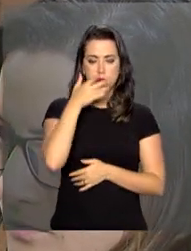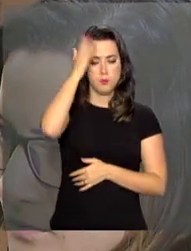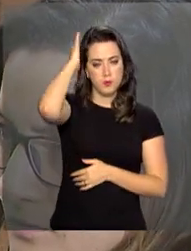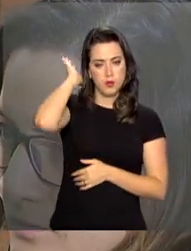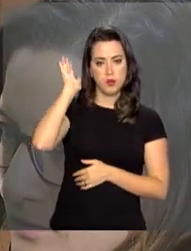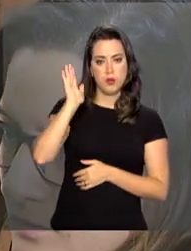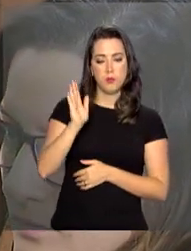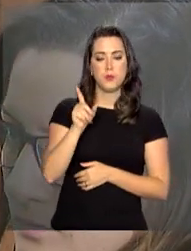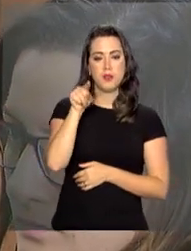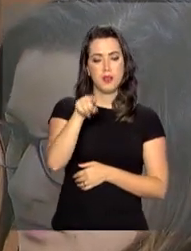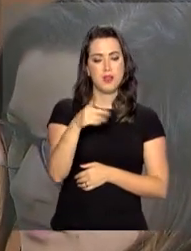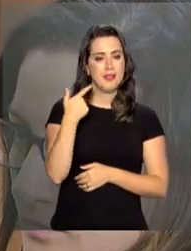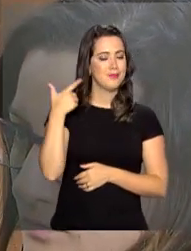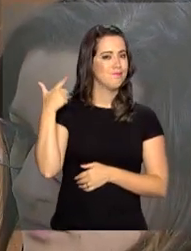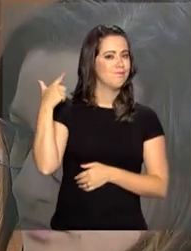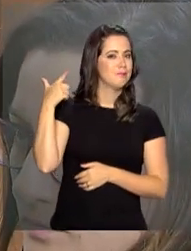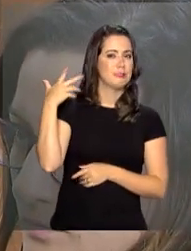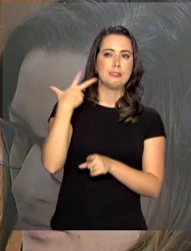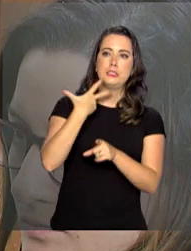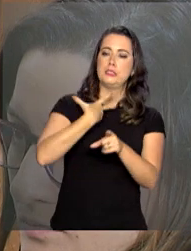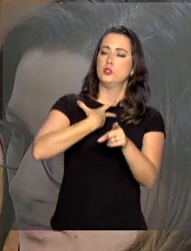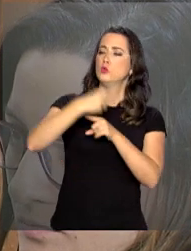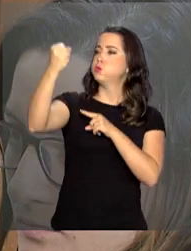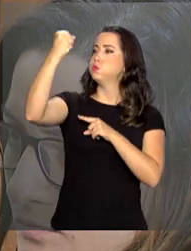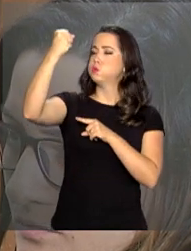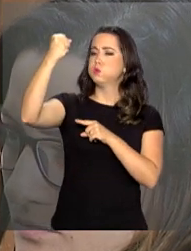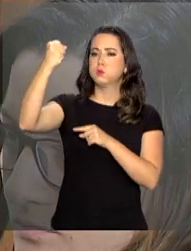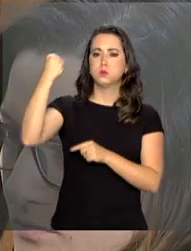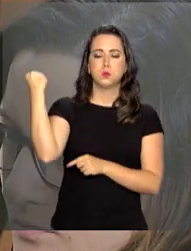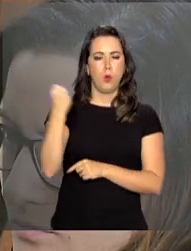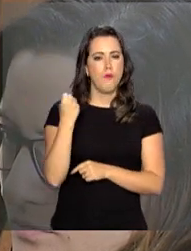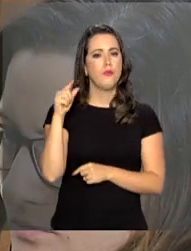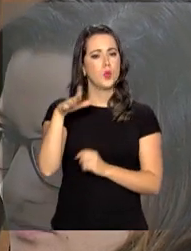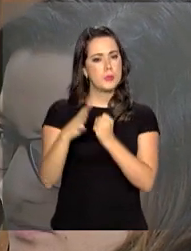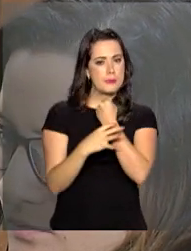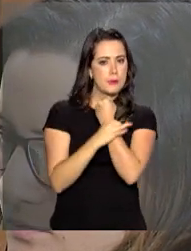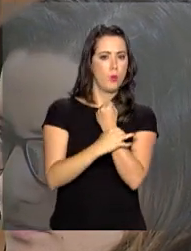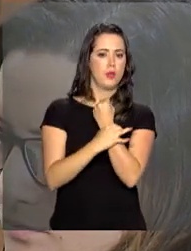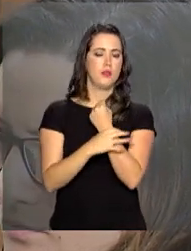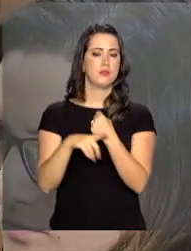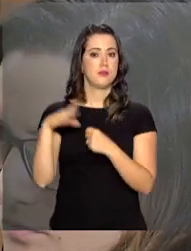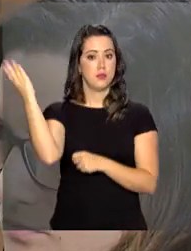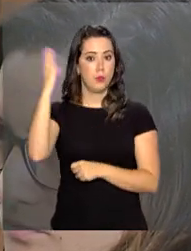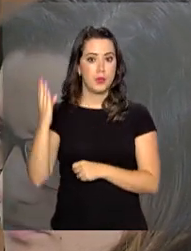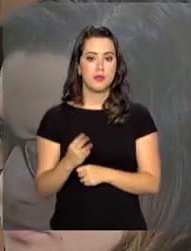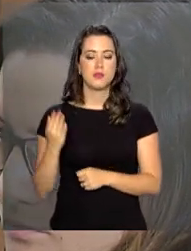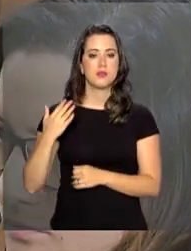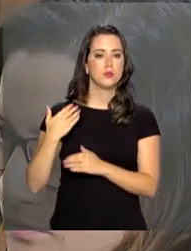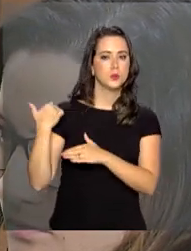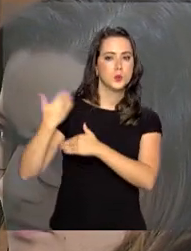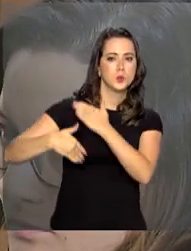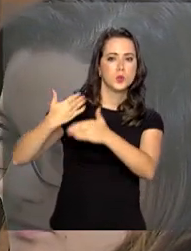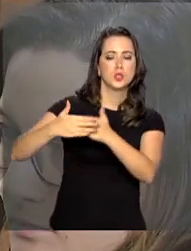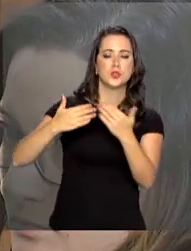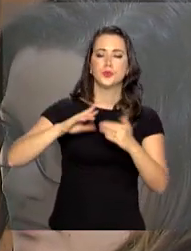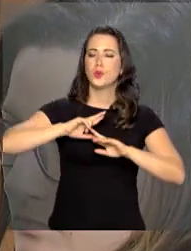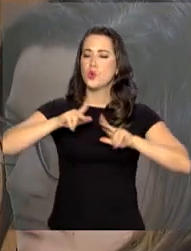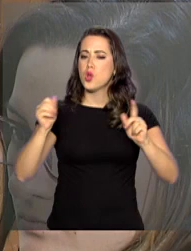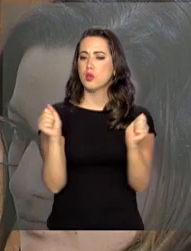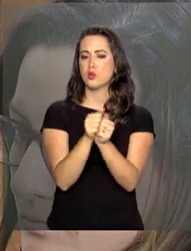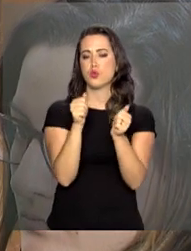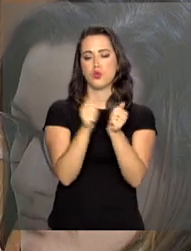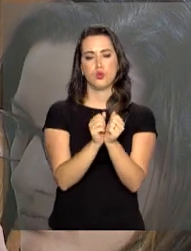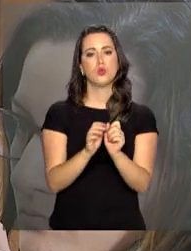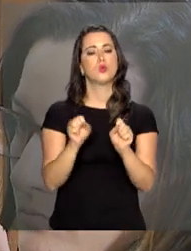é a maior conquista da segurança pública do Brasil em décadas, juntamente com